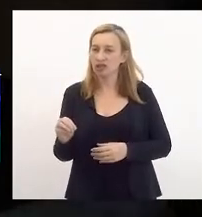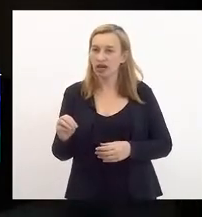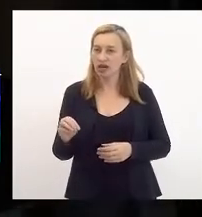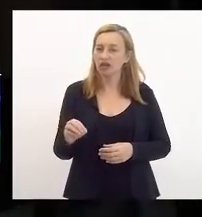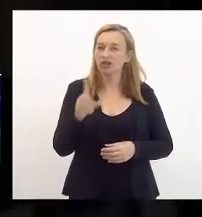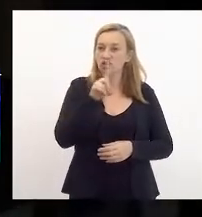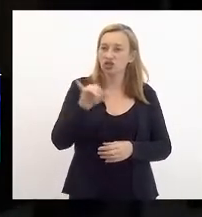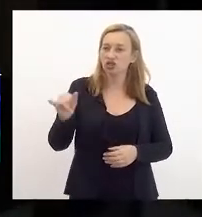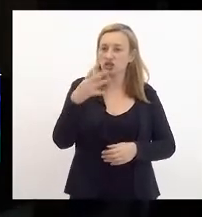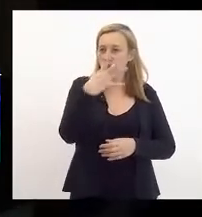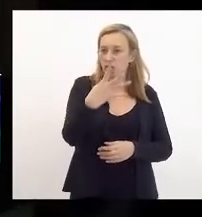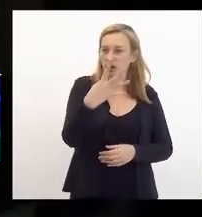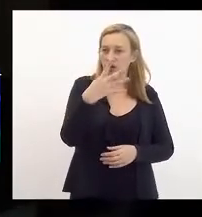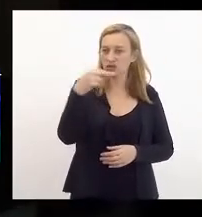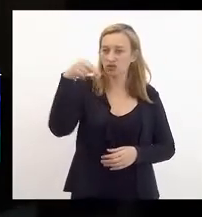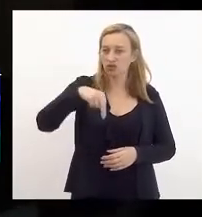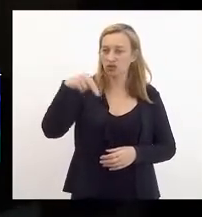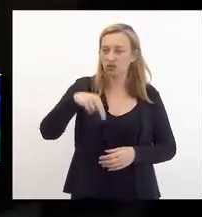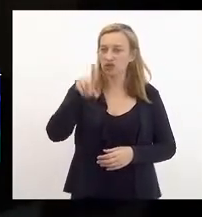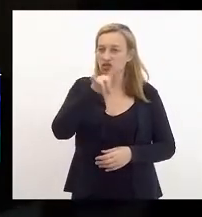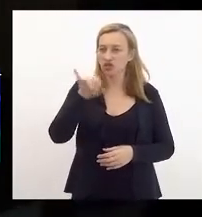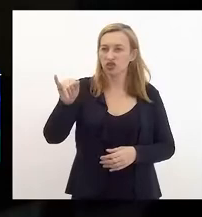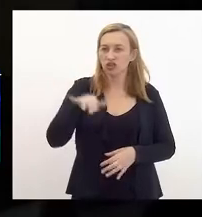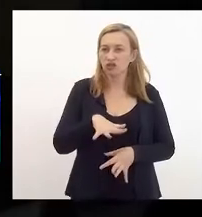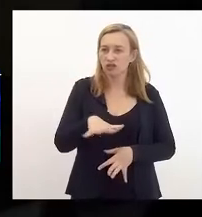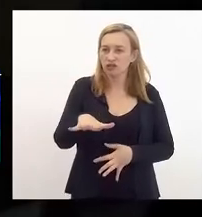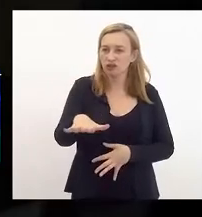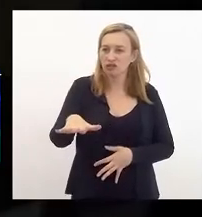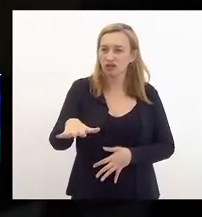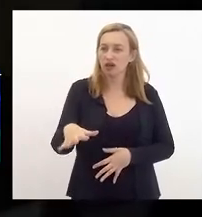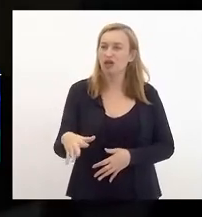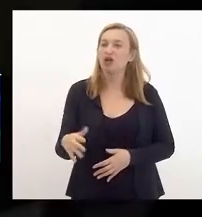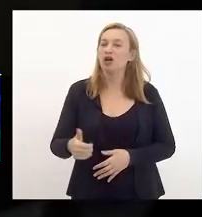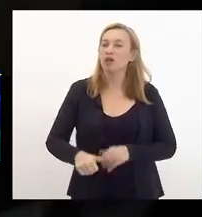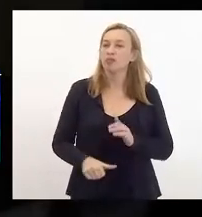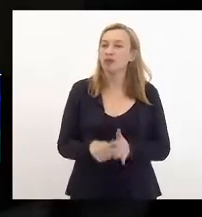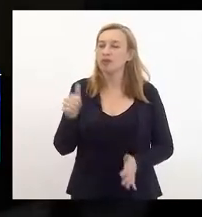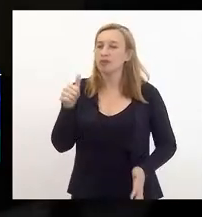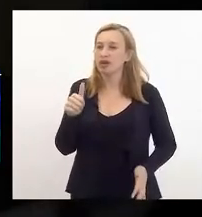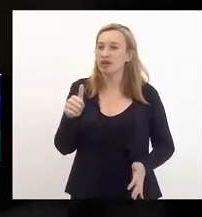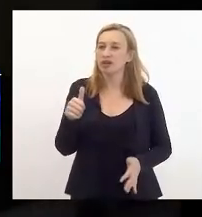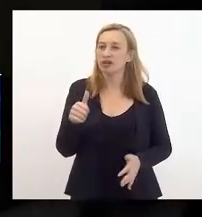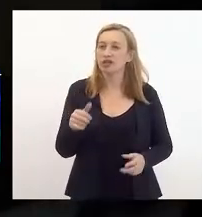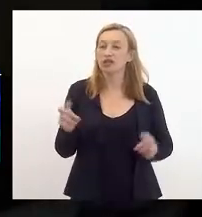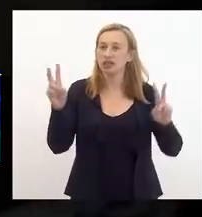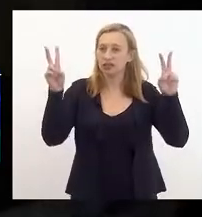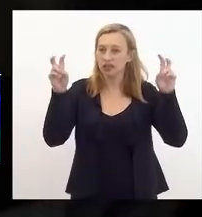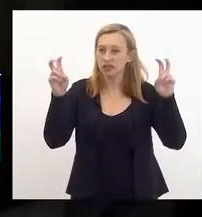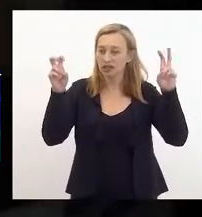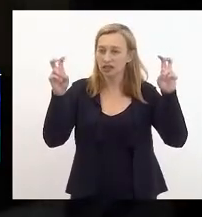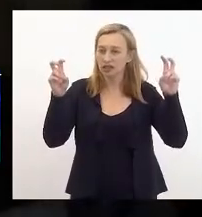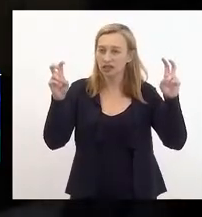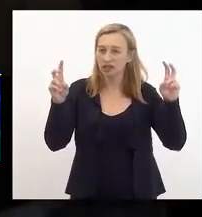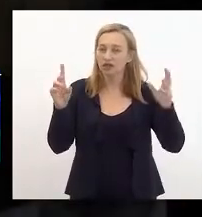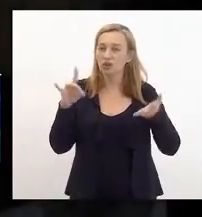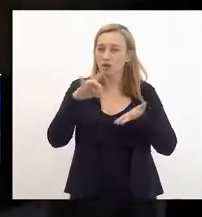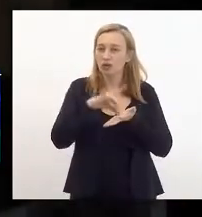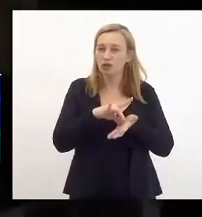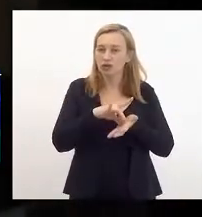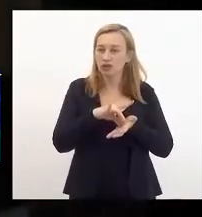novembro como o dia da favela, que foi o dia em que, pela primeira vez, esse termo foi oficialmente